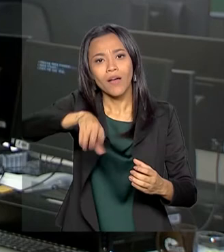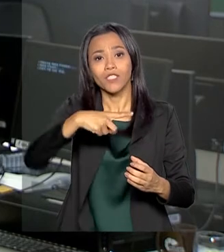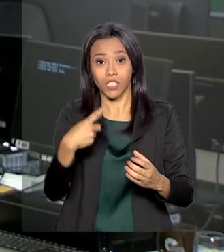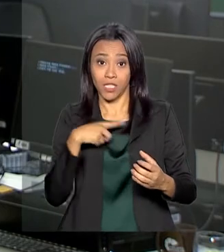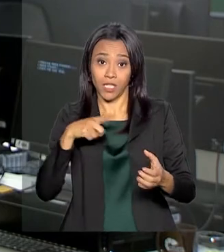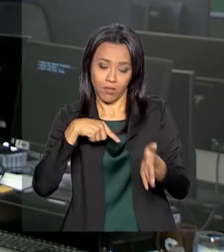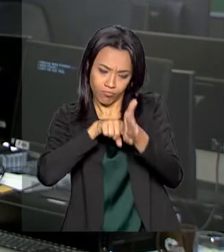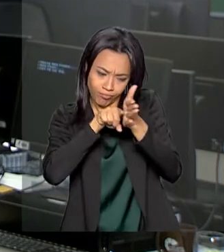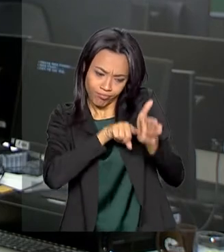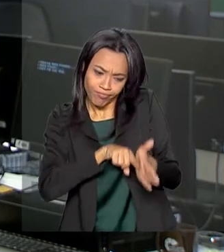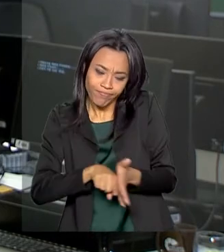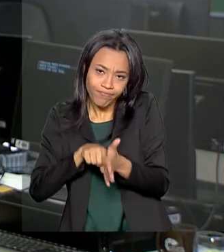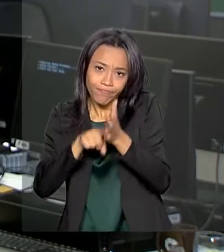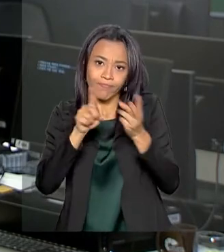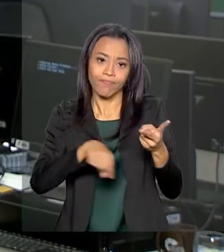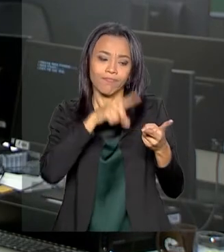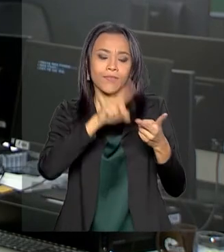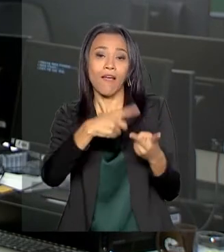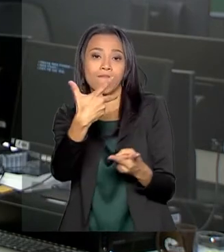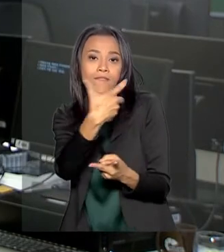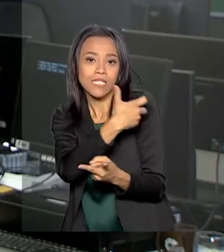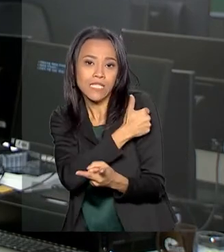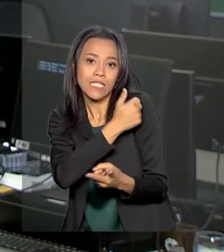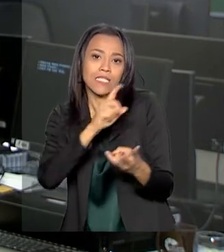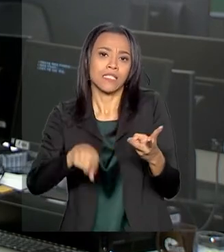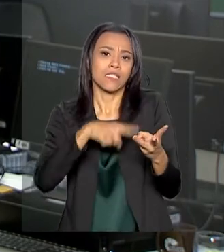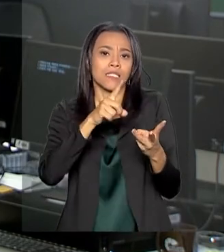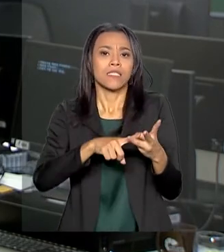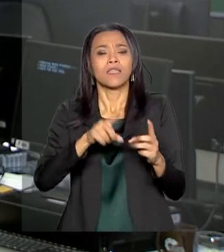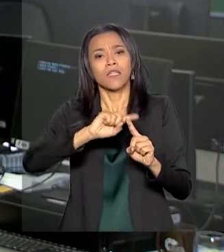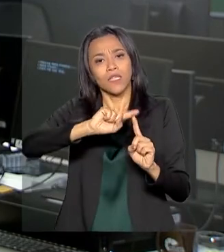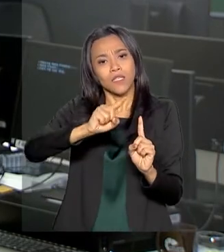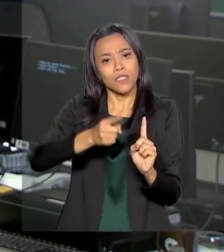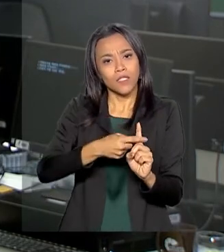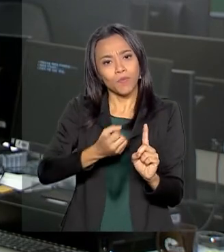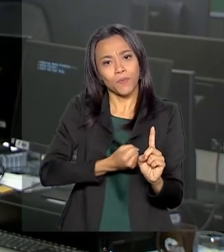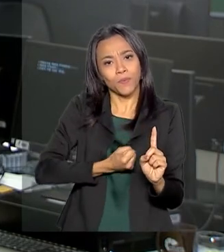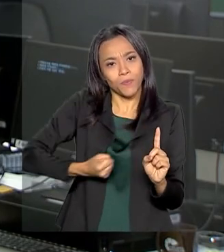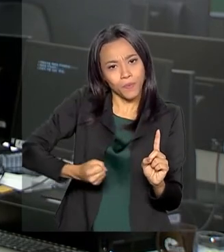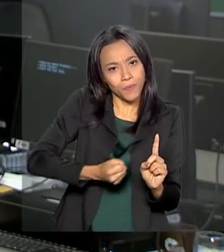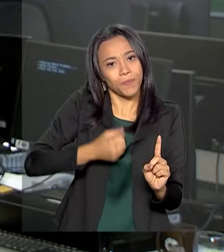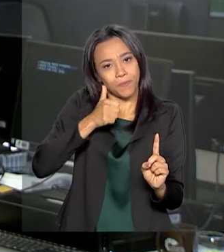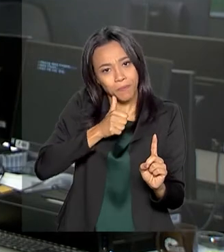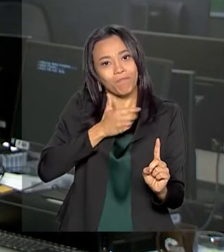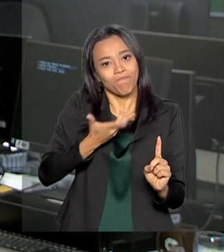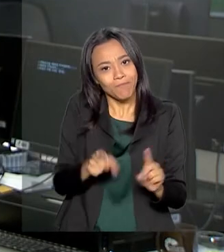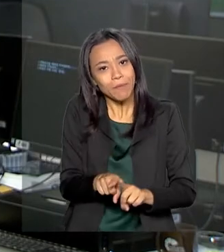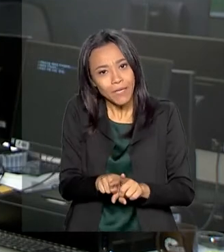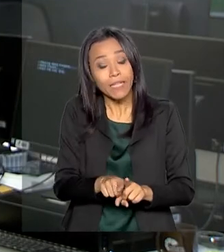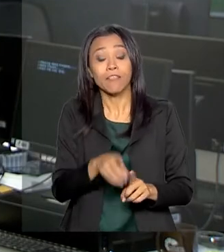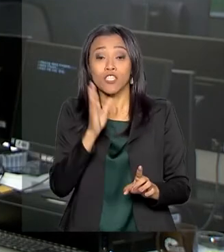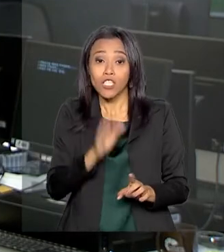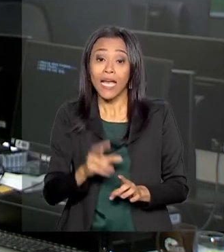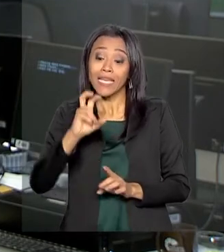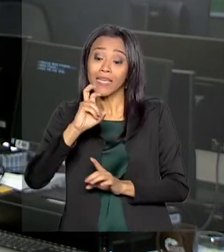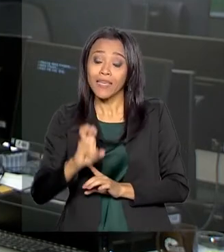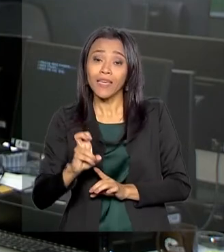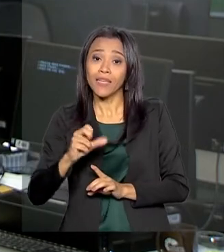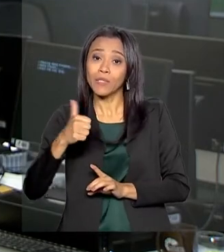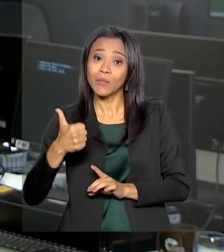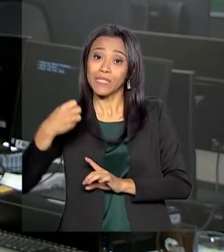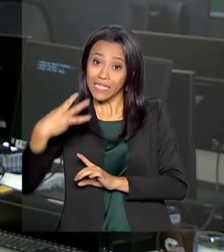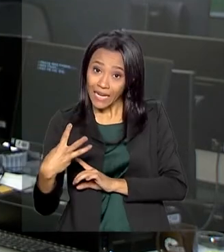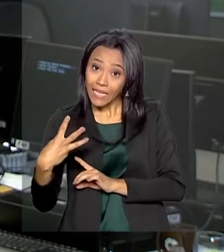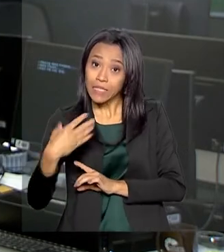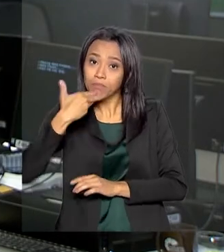laboratoriais, aplicação de vacinas e pré-natal. Até o momento, o Ministério já recebeu 503 solicitações de